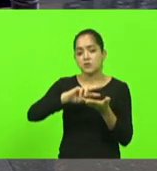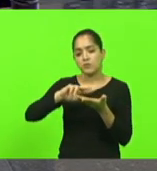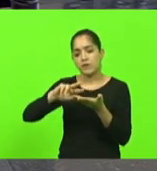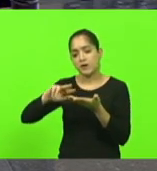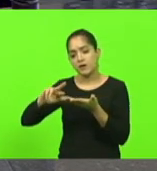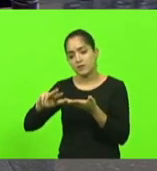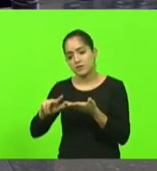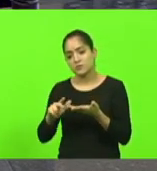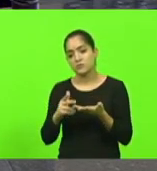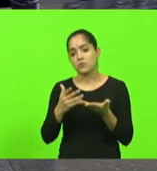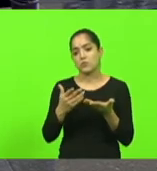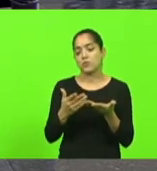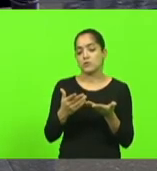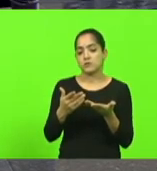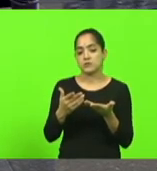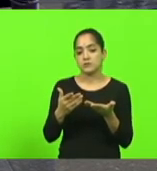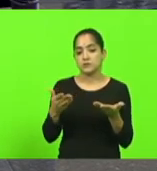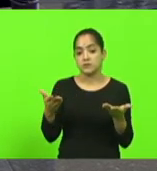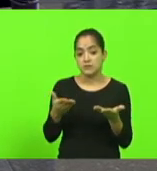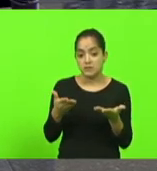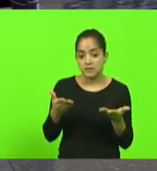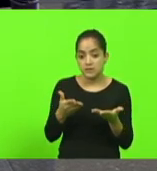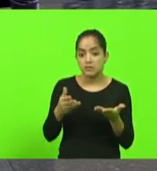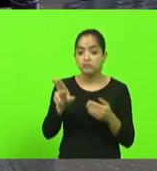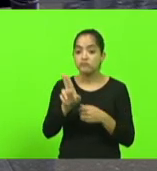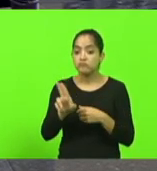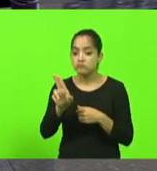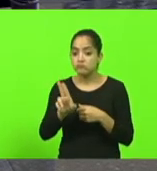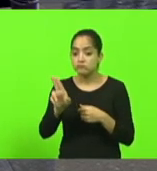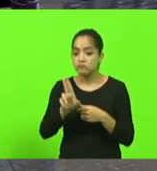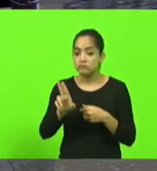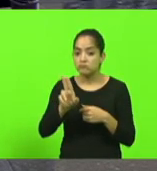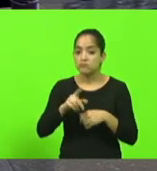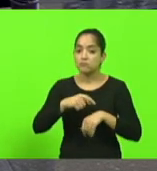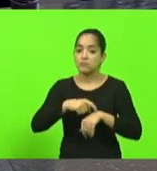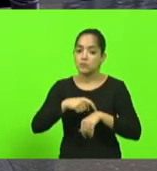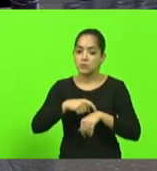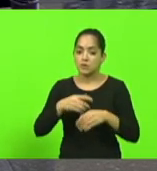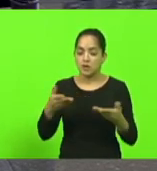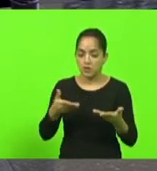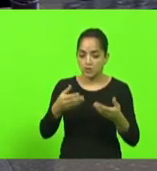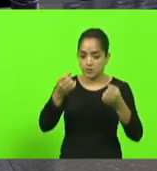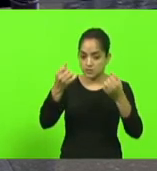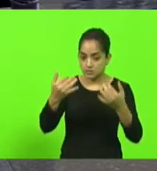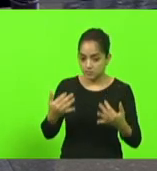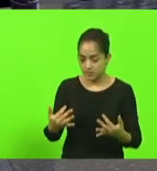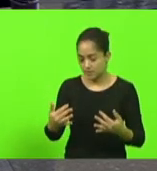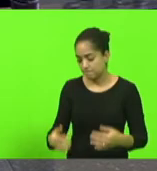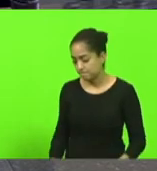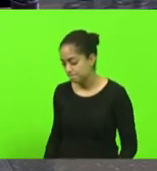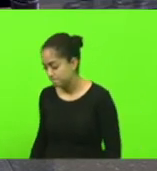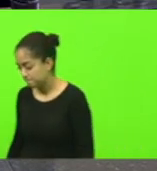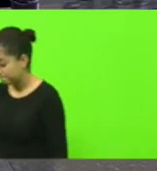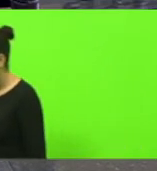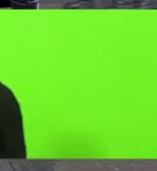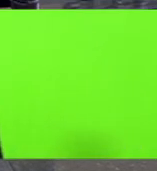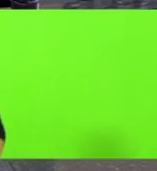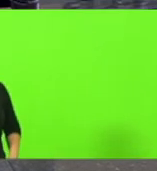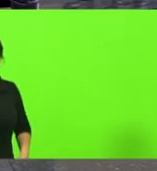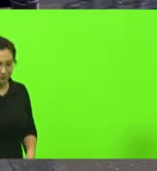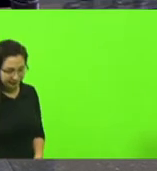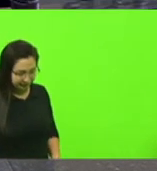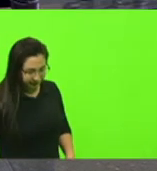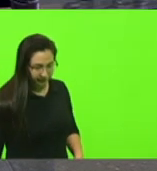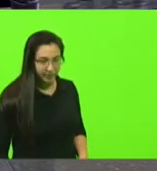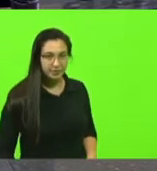questões que me levam a usar o horário do partido político hoje de nós